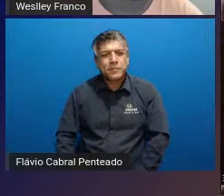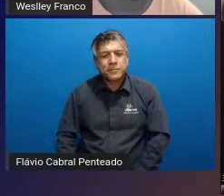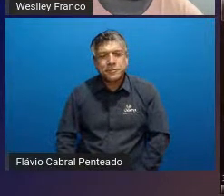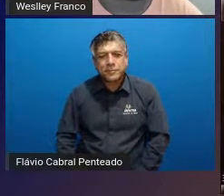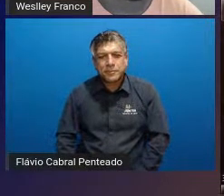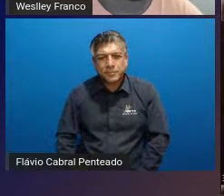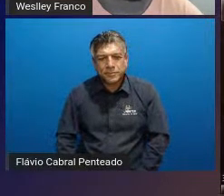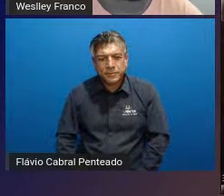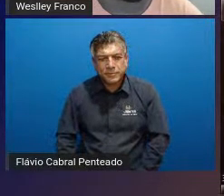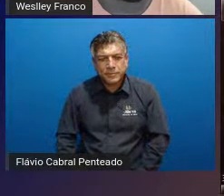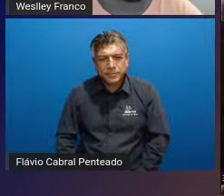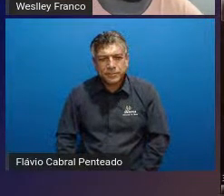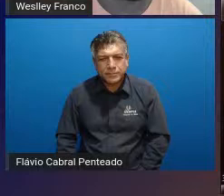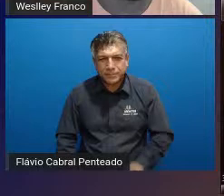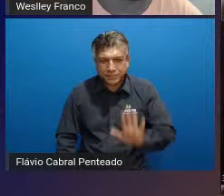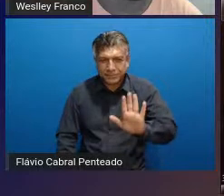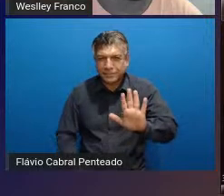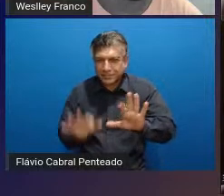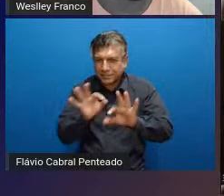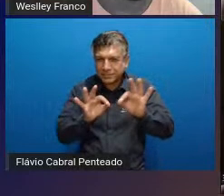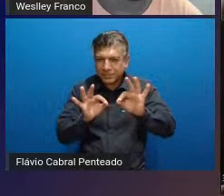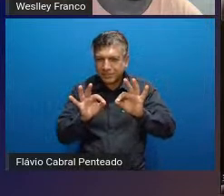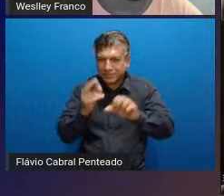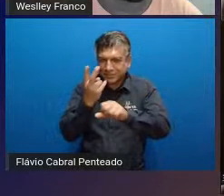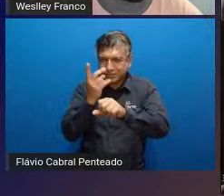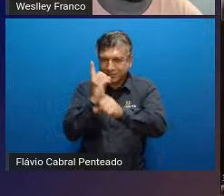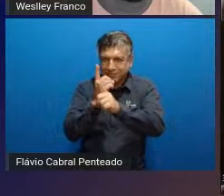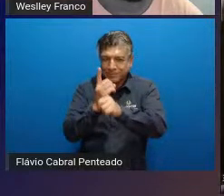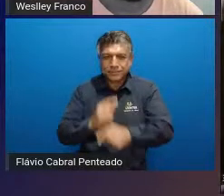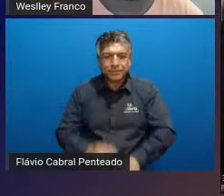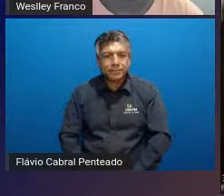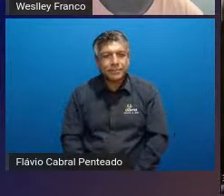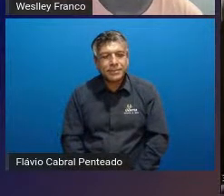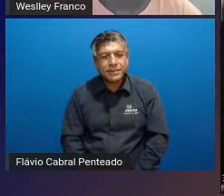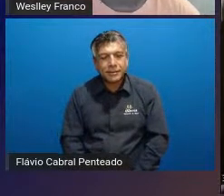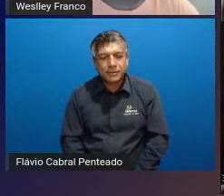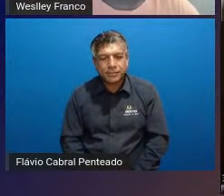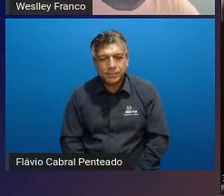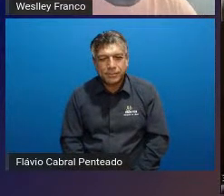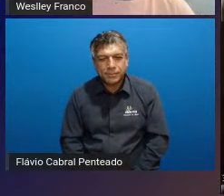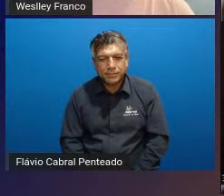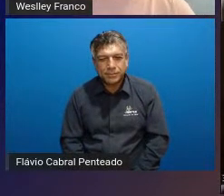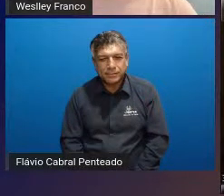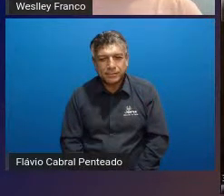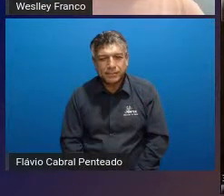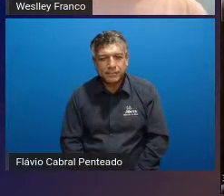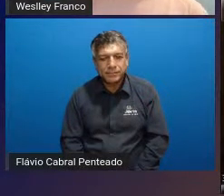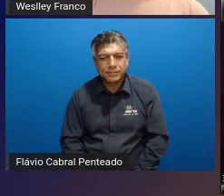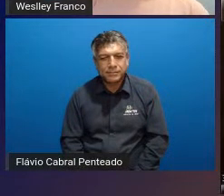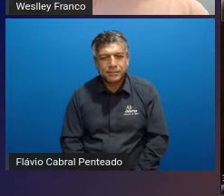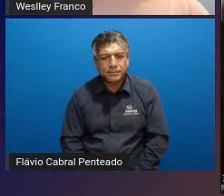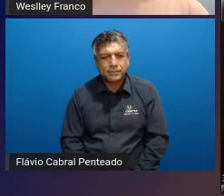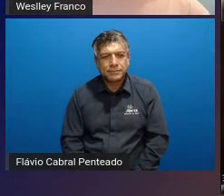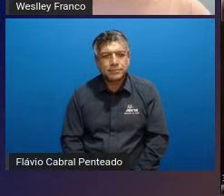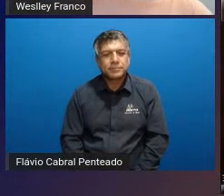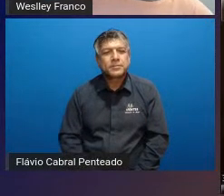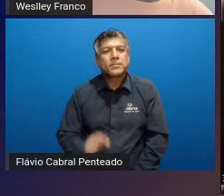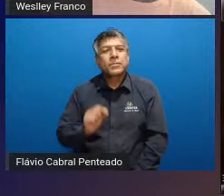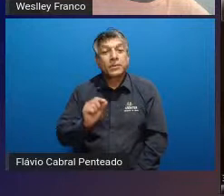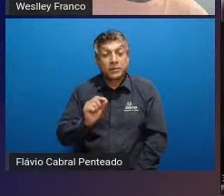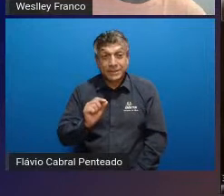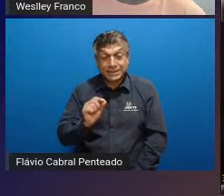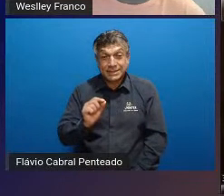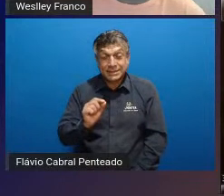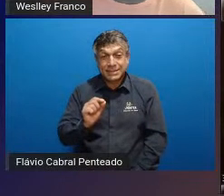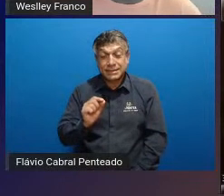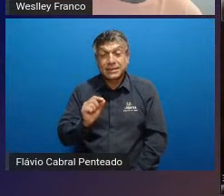deixa eu vir mais acima aqui que o zagueiro é quem direciona a linha